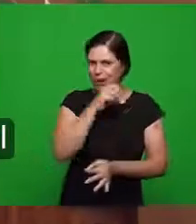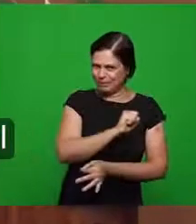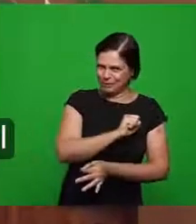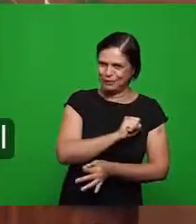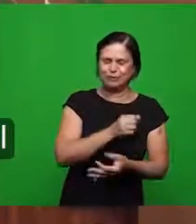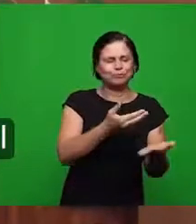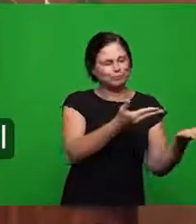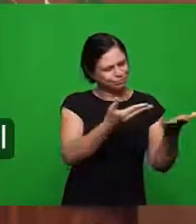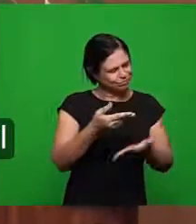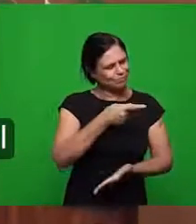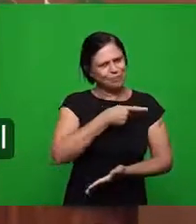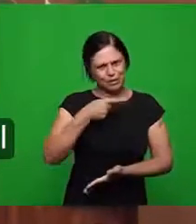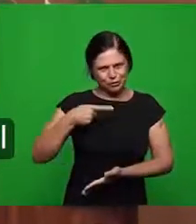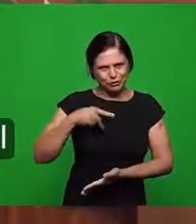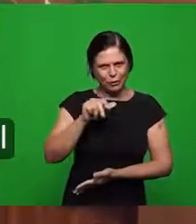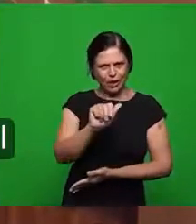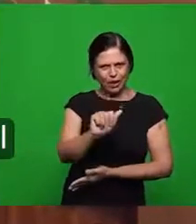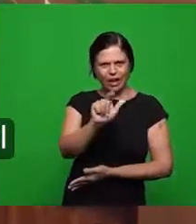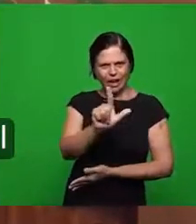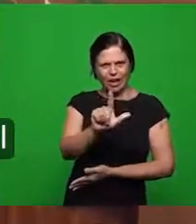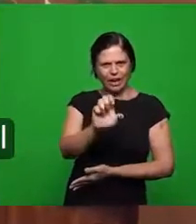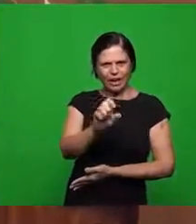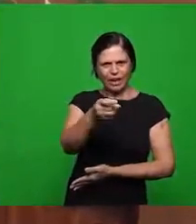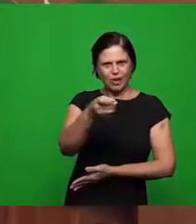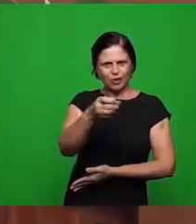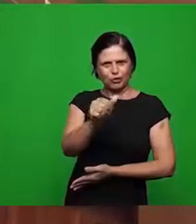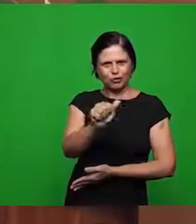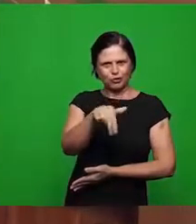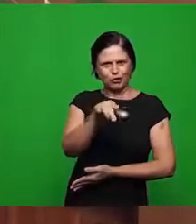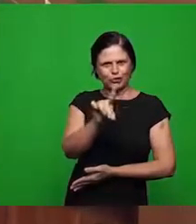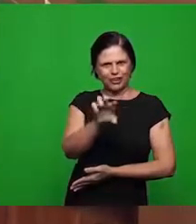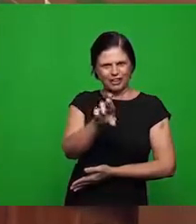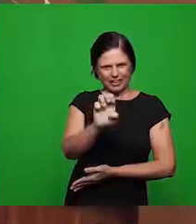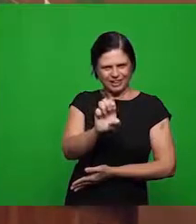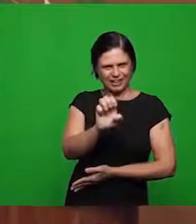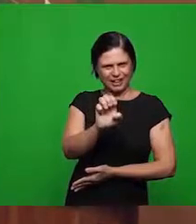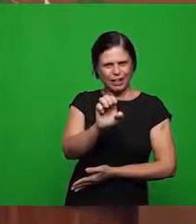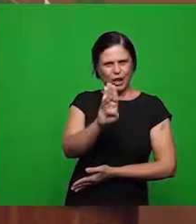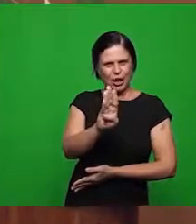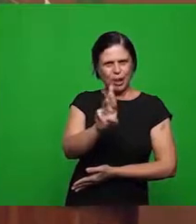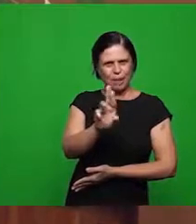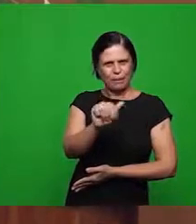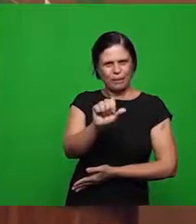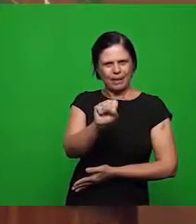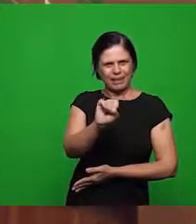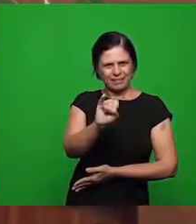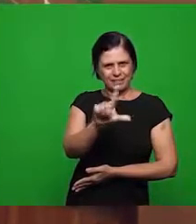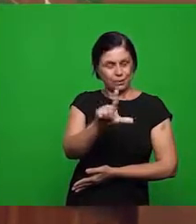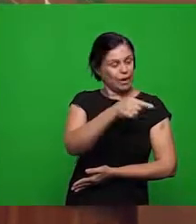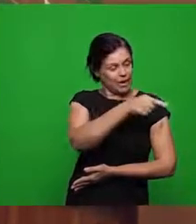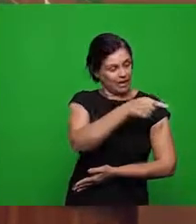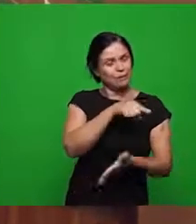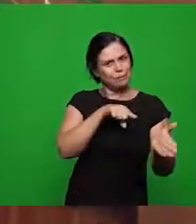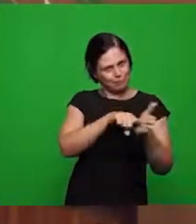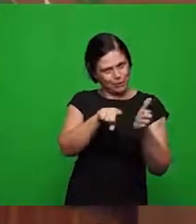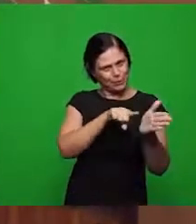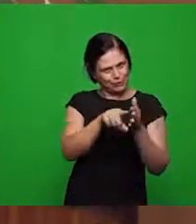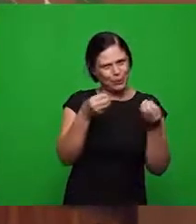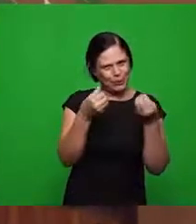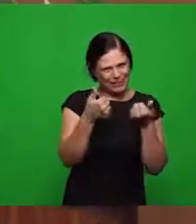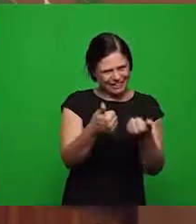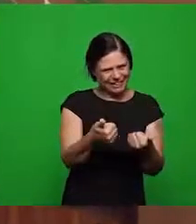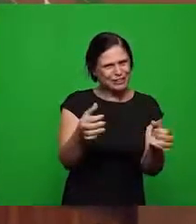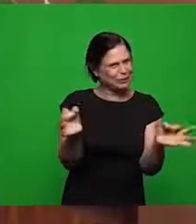a palavra ao pastor Alexandre Brasil para que ele faça as perguntas que estão